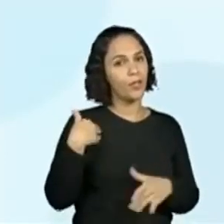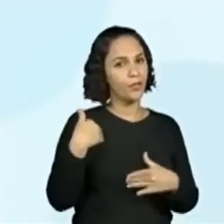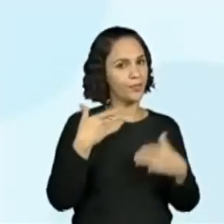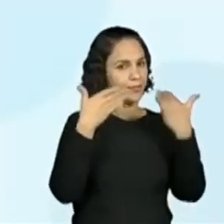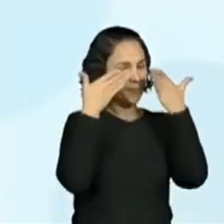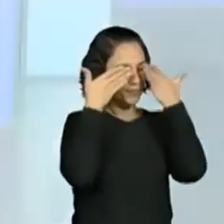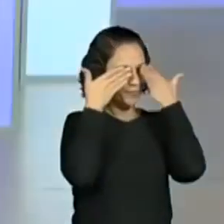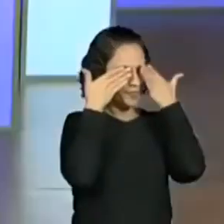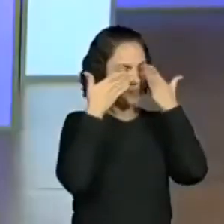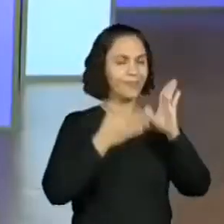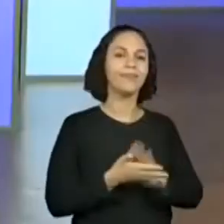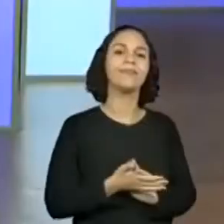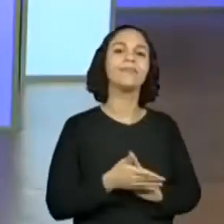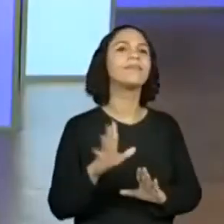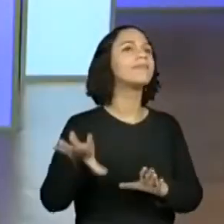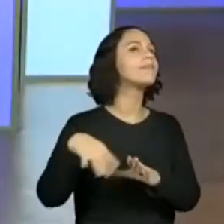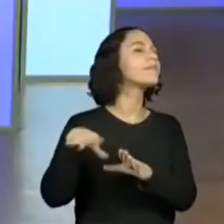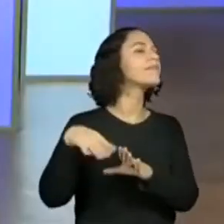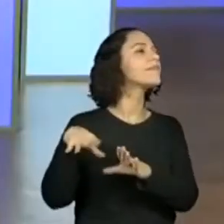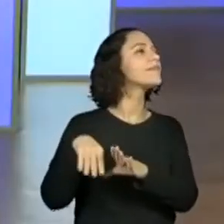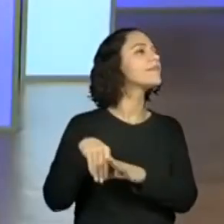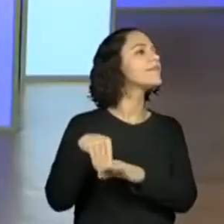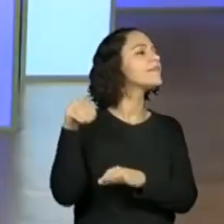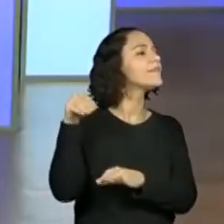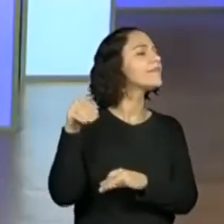hein? Vou tirar uma bala.